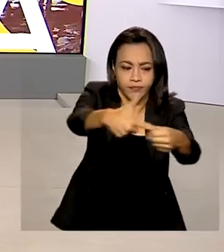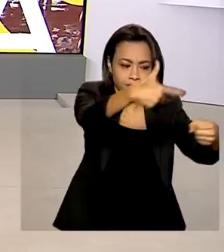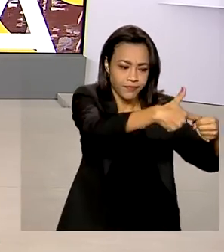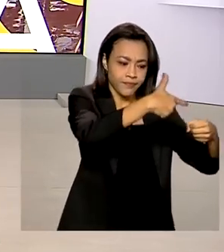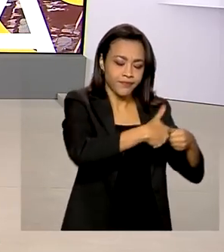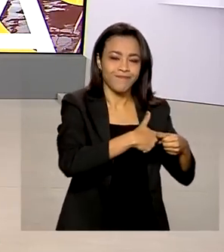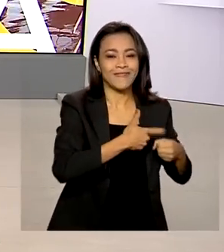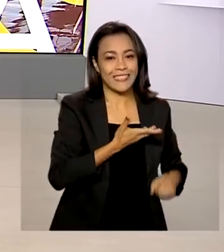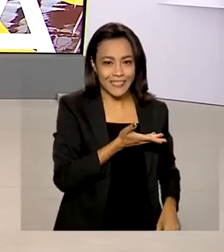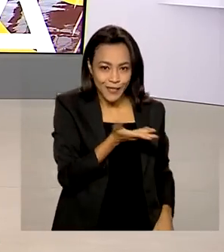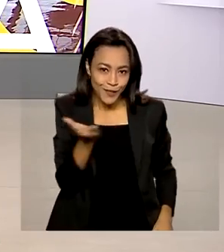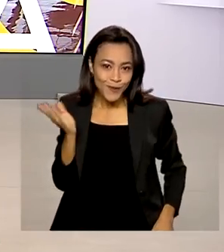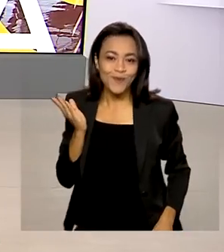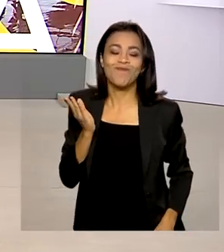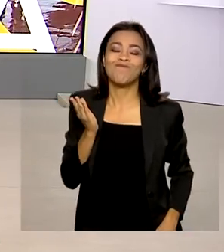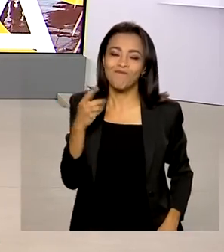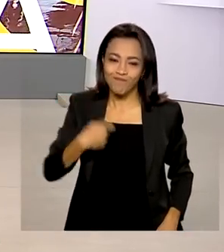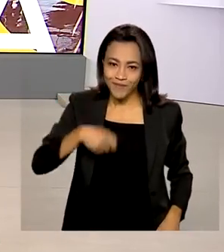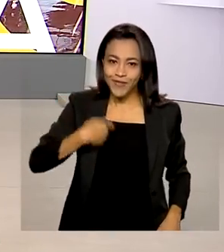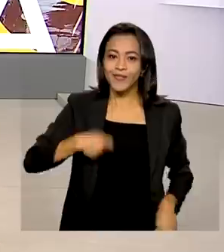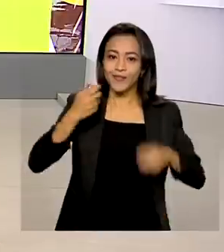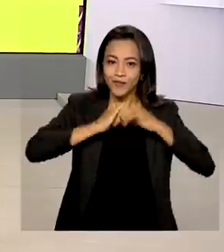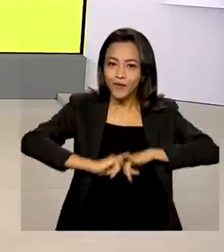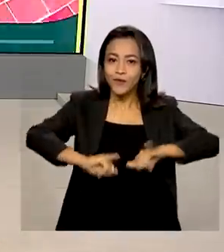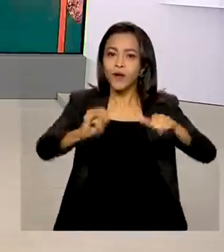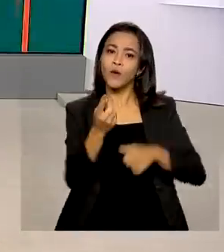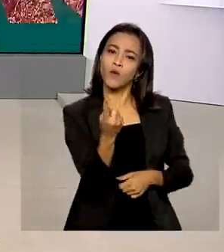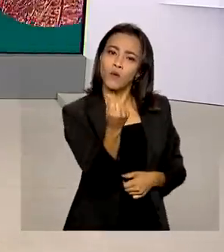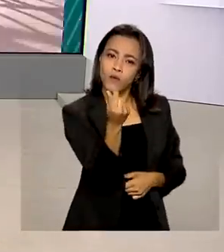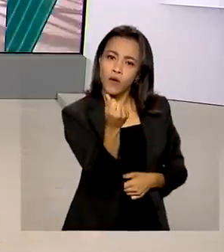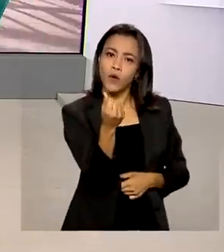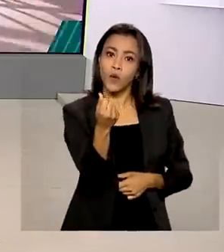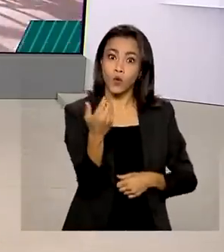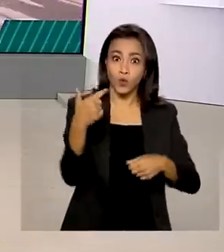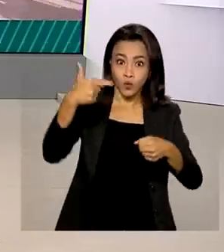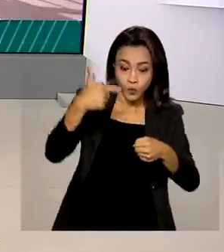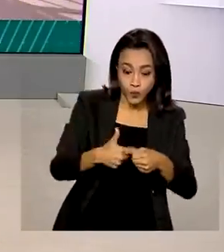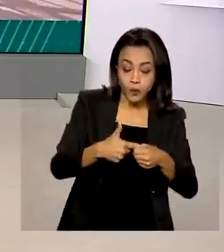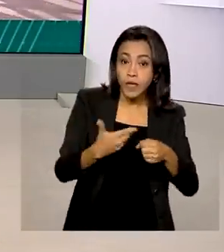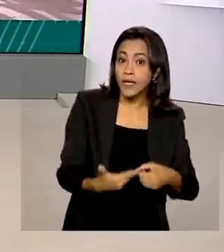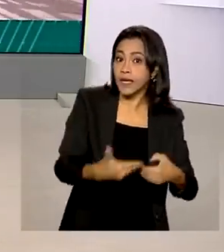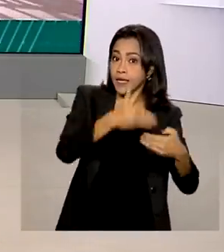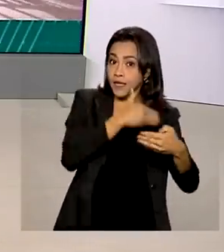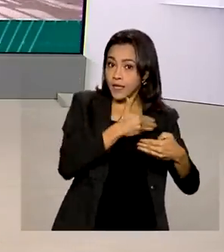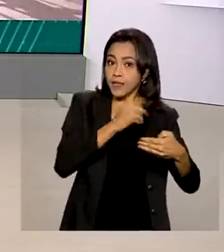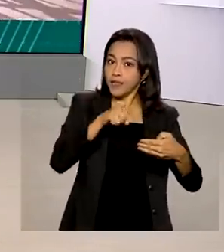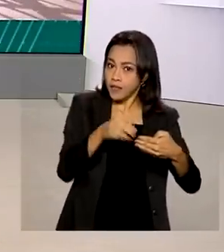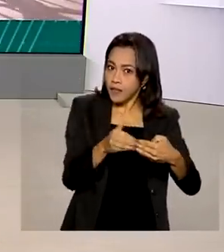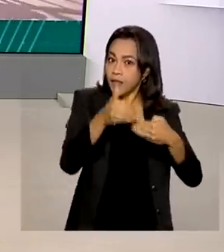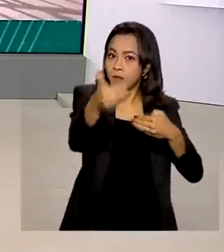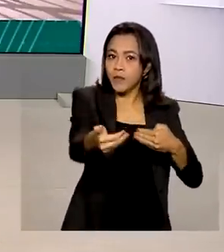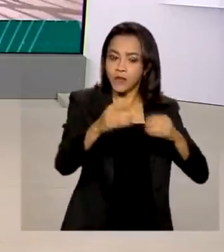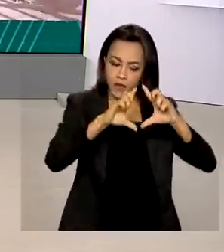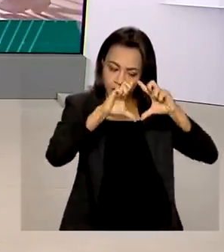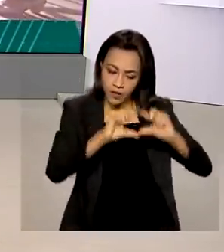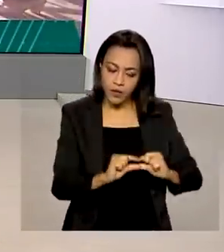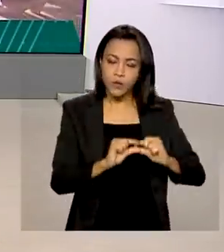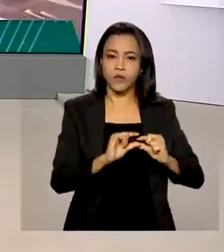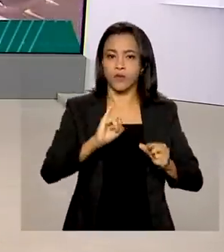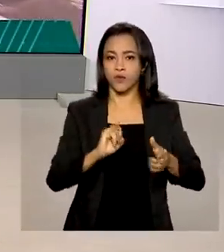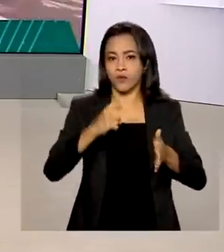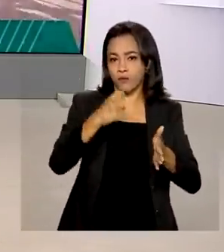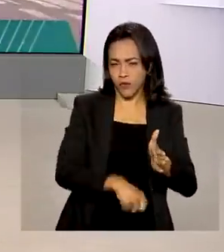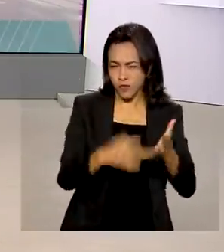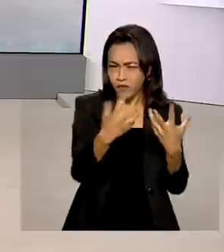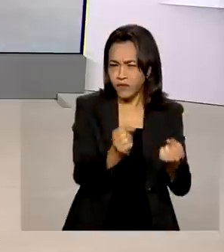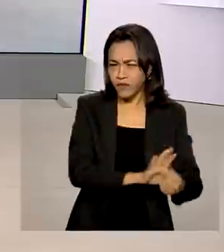vão ter que divulgar os preços dos combustíveis antes e depois da redução de tributos. Vamos a São Paulo